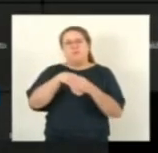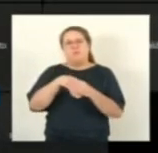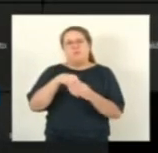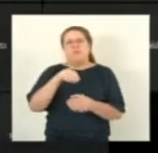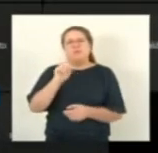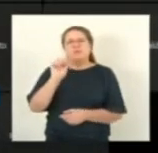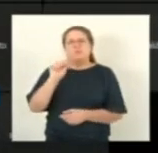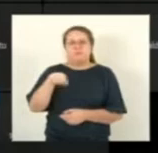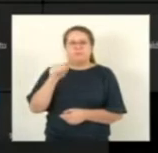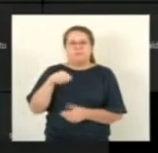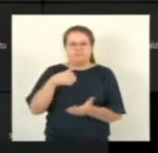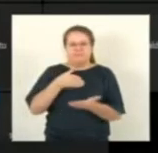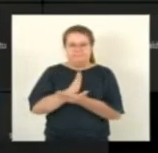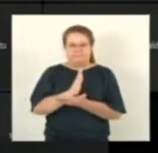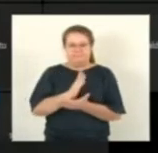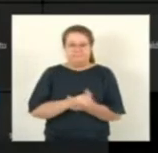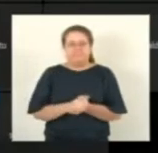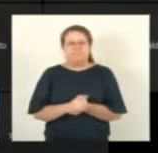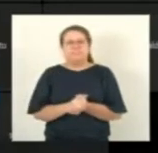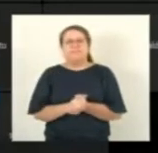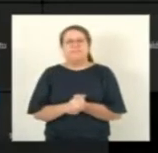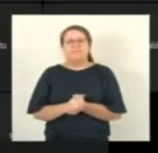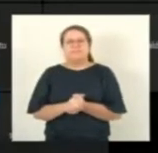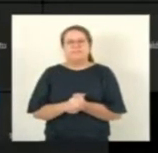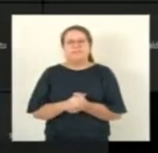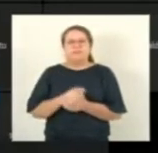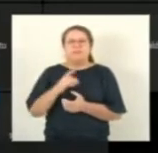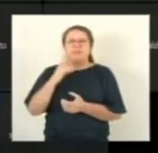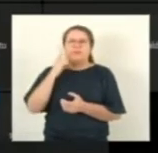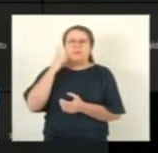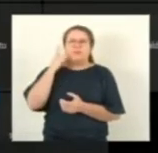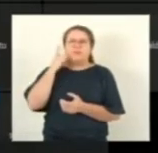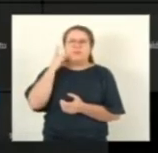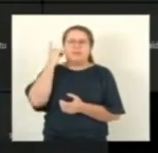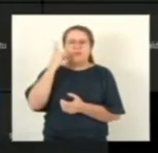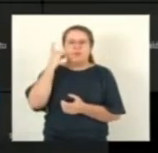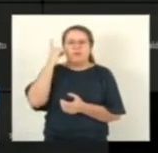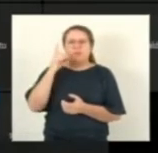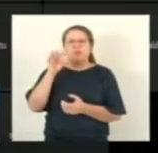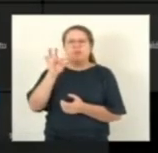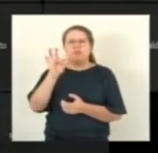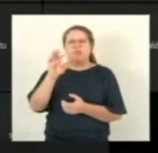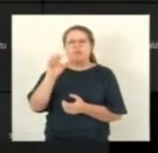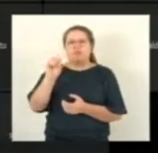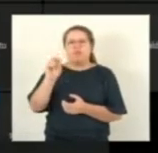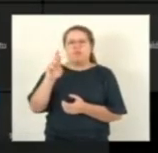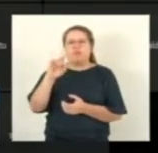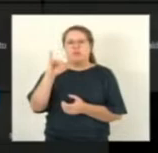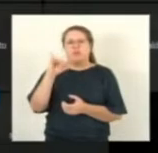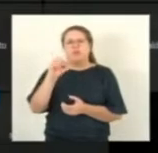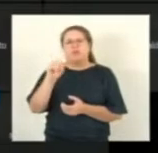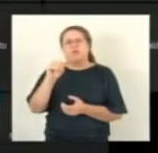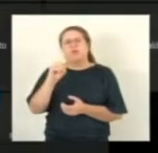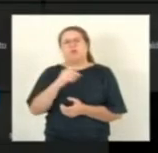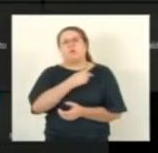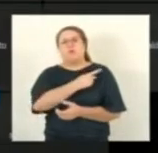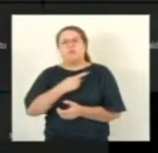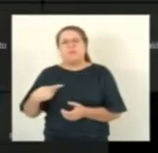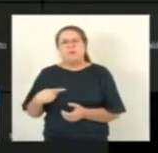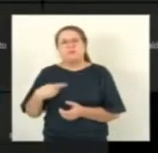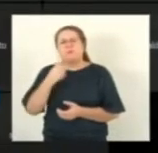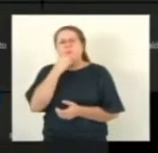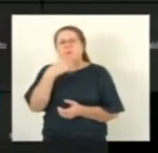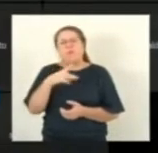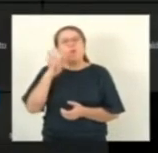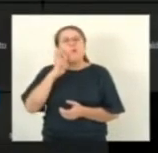vota sim vota sim deputado Teodorico Ferraço deputado Torino senhor presidente excelente quarta-feira para o senhor para